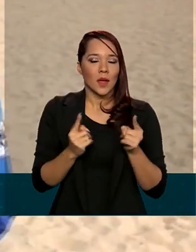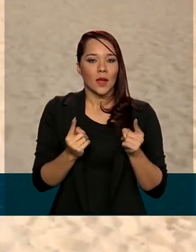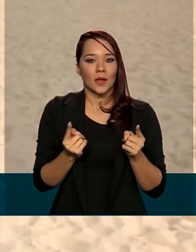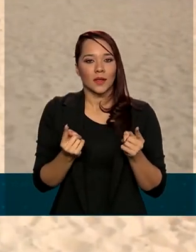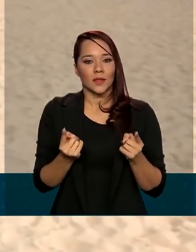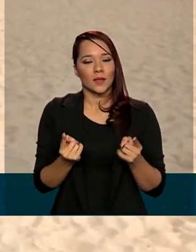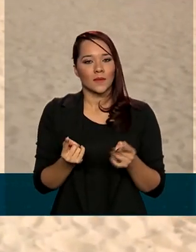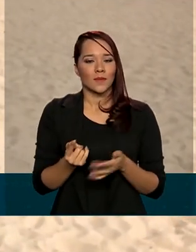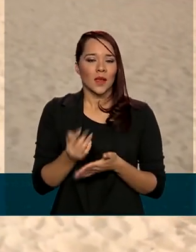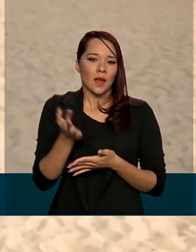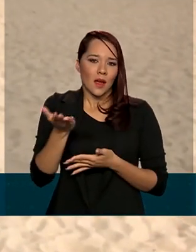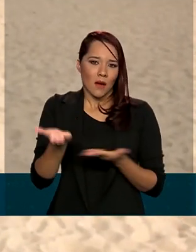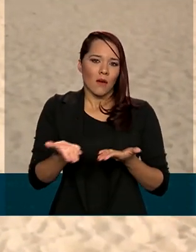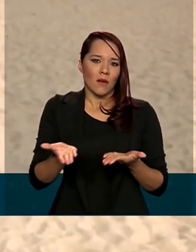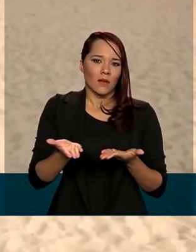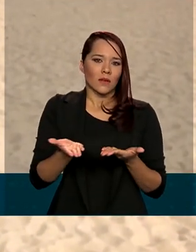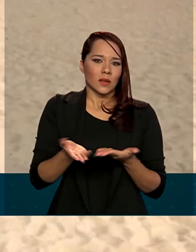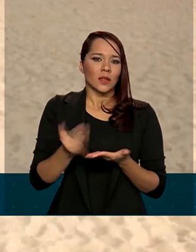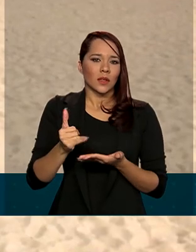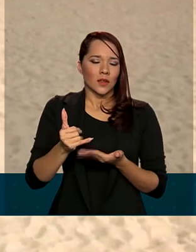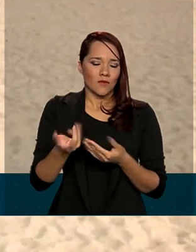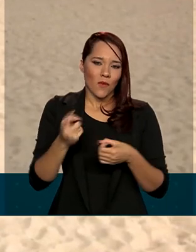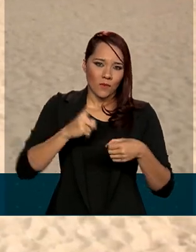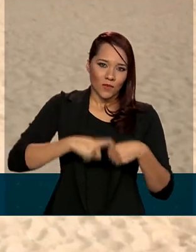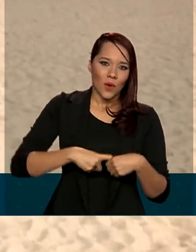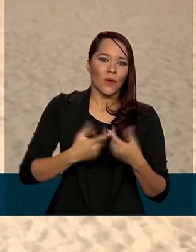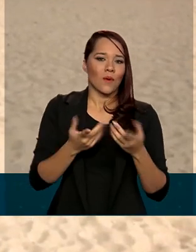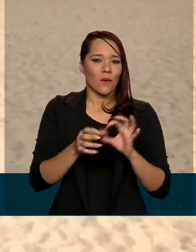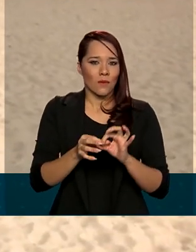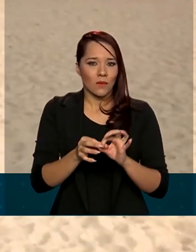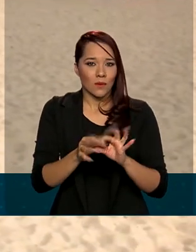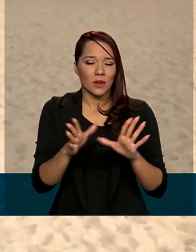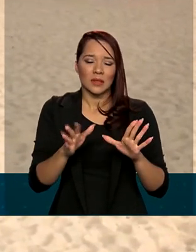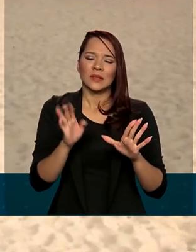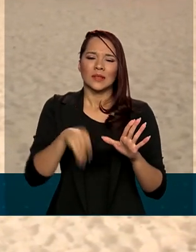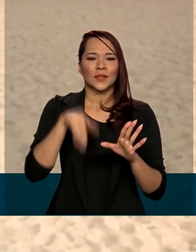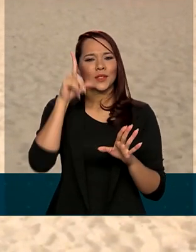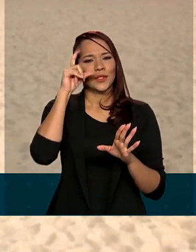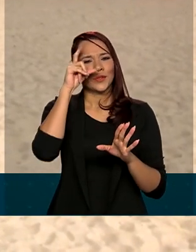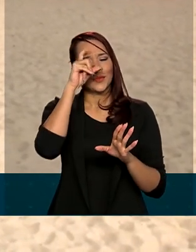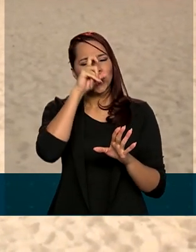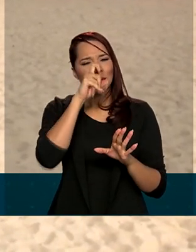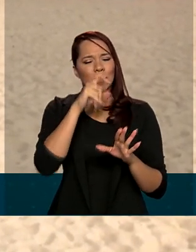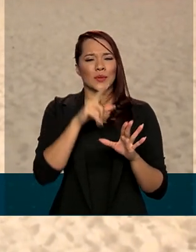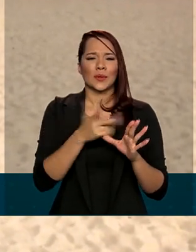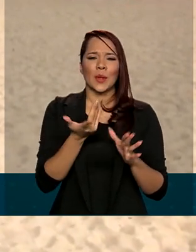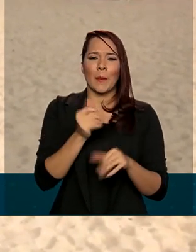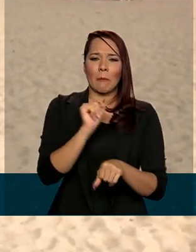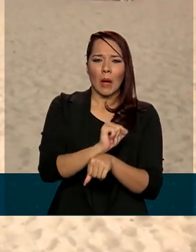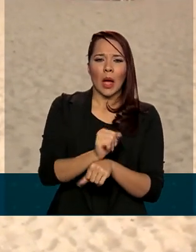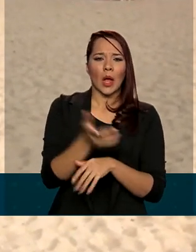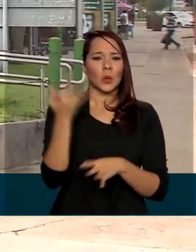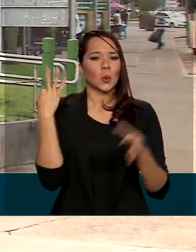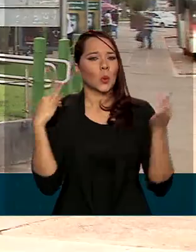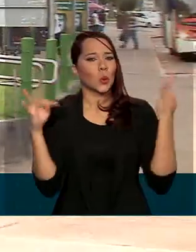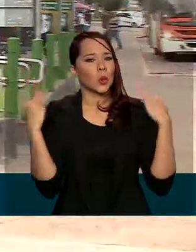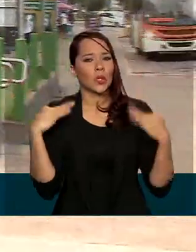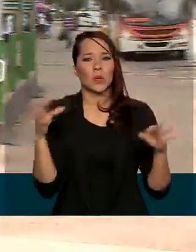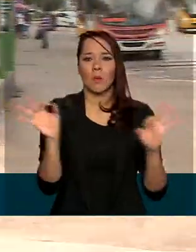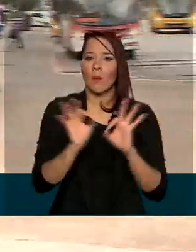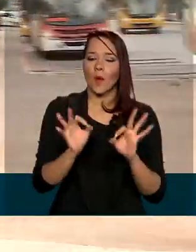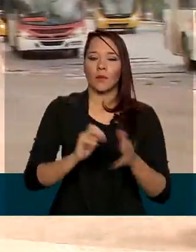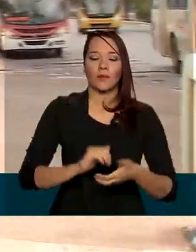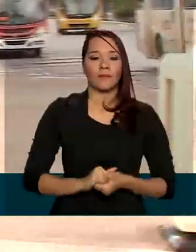com esse retorno que teve agora, está muito difícil, está muito devagar, não tem turista. Um